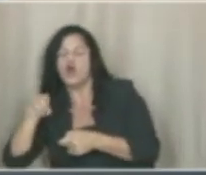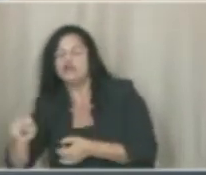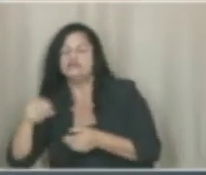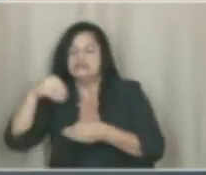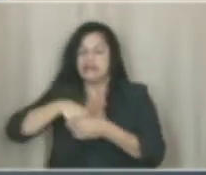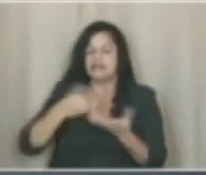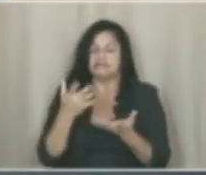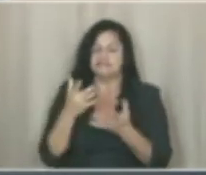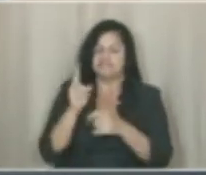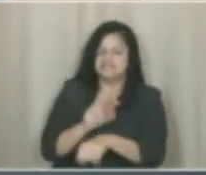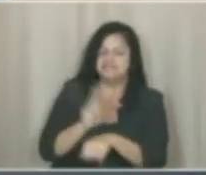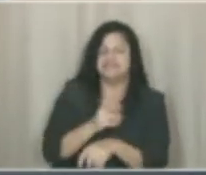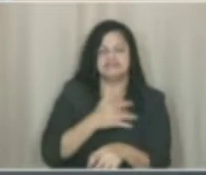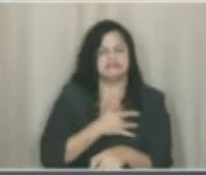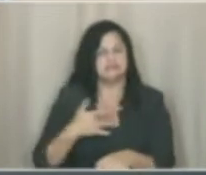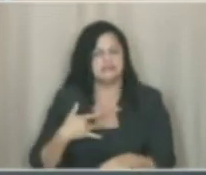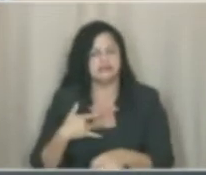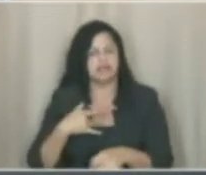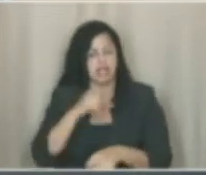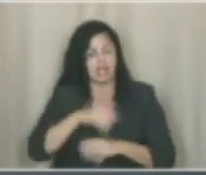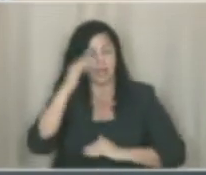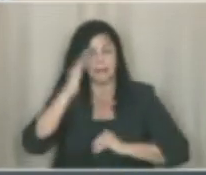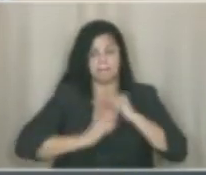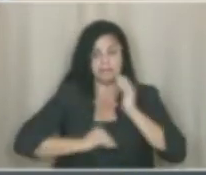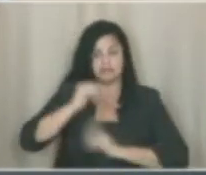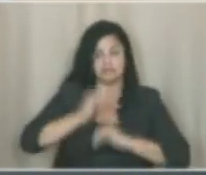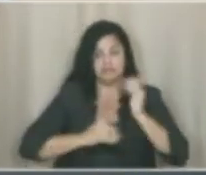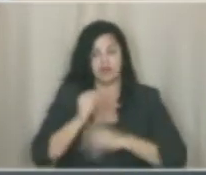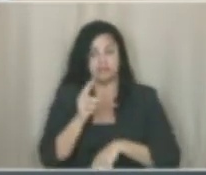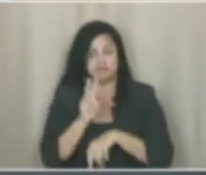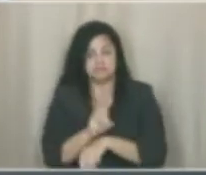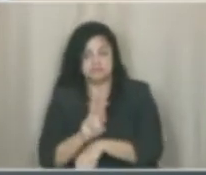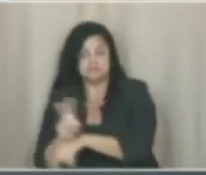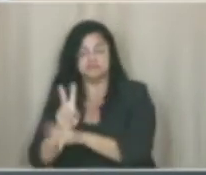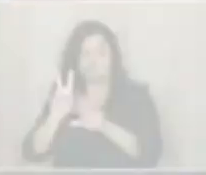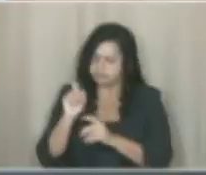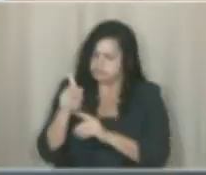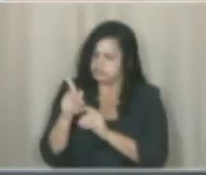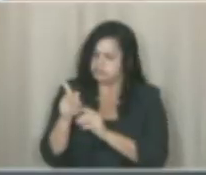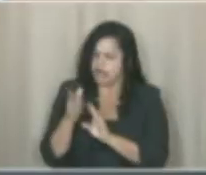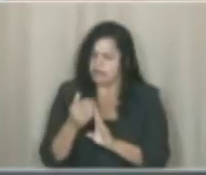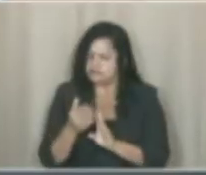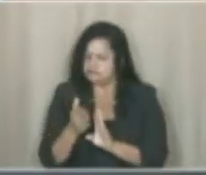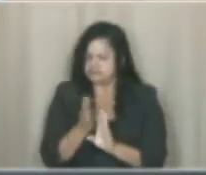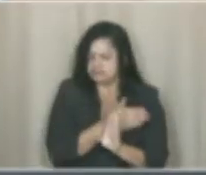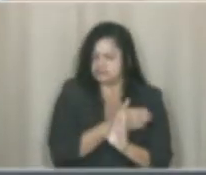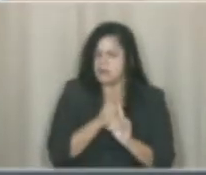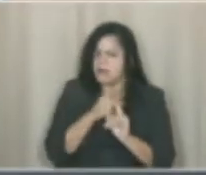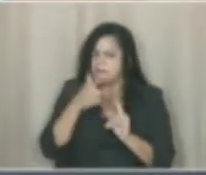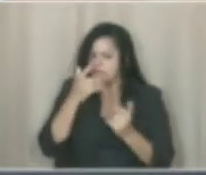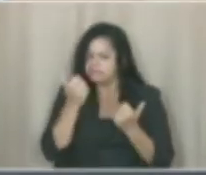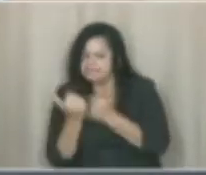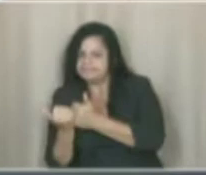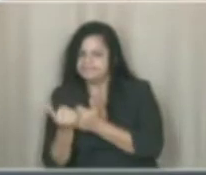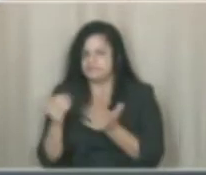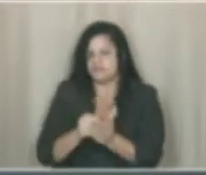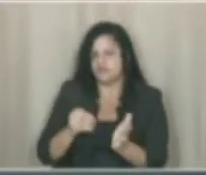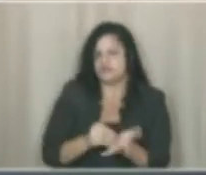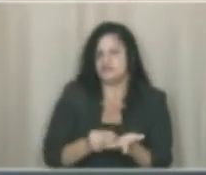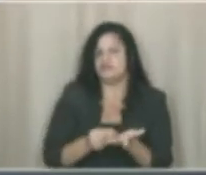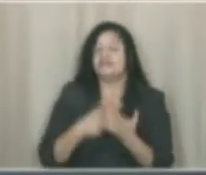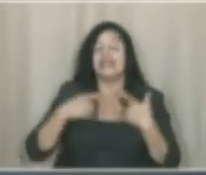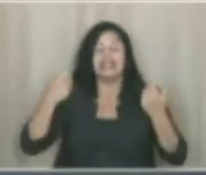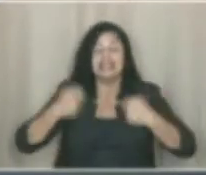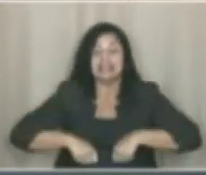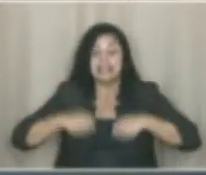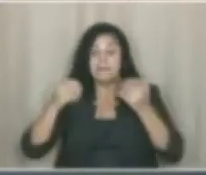sanitária. São profissionais que fazem a vigilância epidemiológica diariamente. Temos uma necessidade de mais de 34